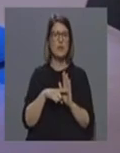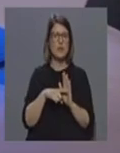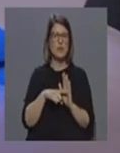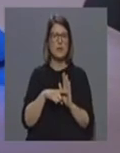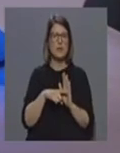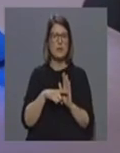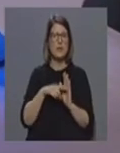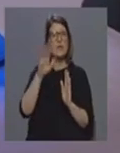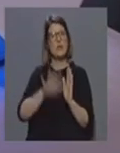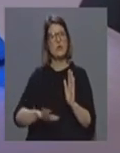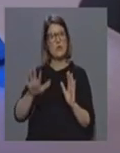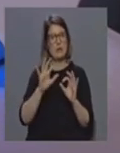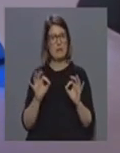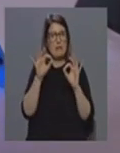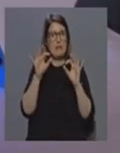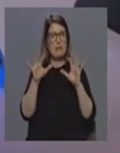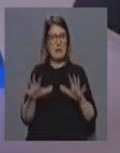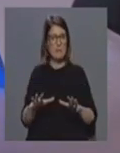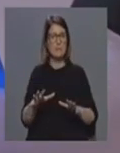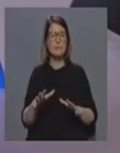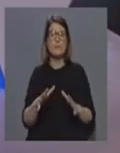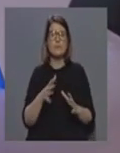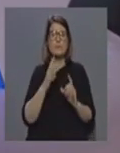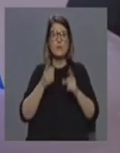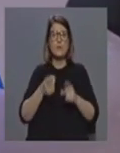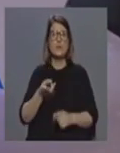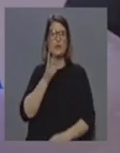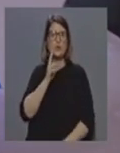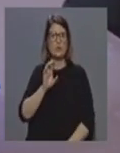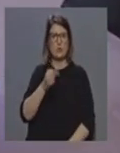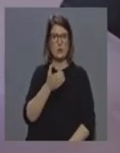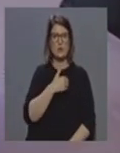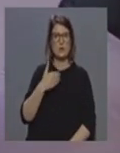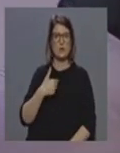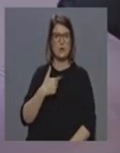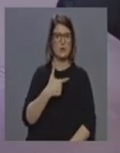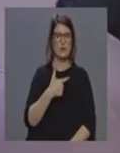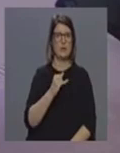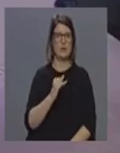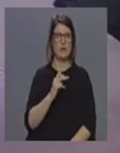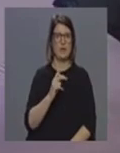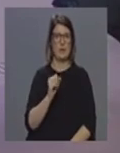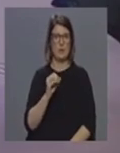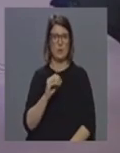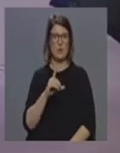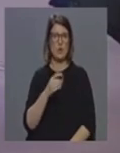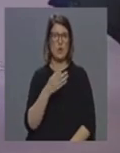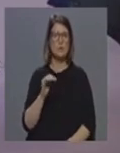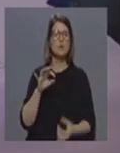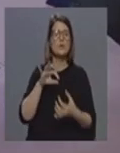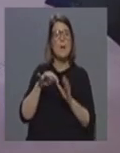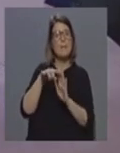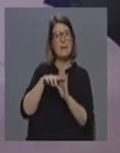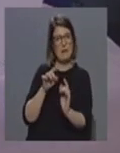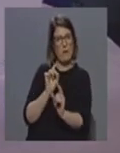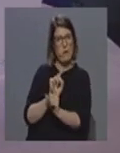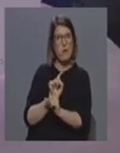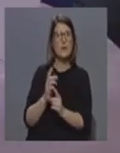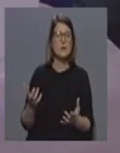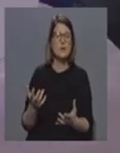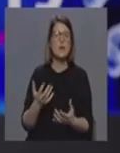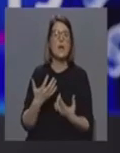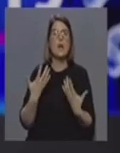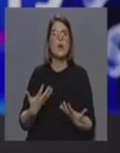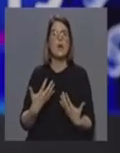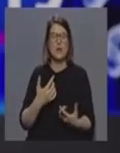a nível nacional. Começaria pelo Diretor Regional da Saúde, o Dr. Tiago Lopes, em relação a esta medida. O que é que há a transmitir neste